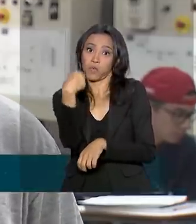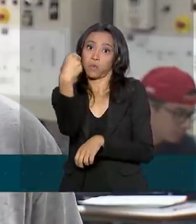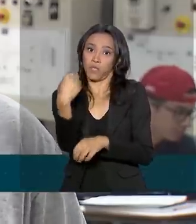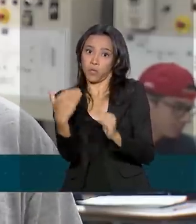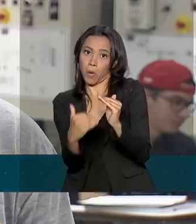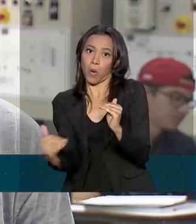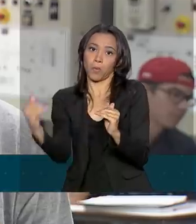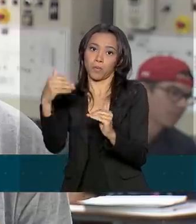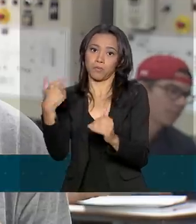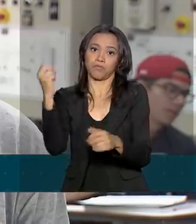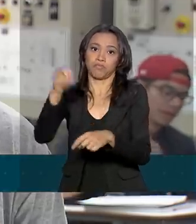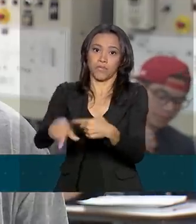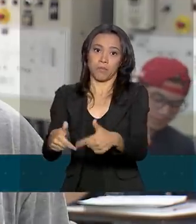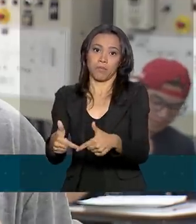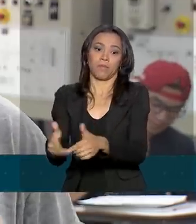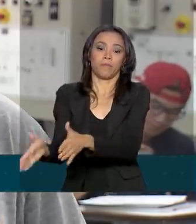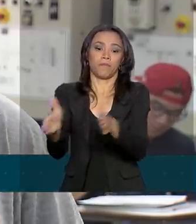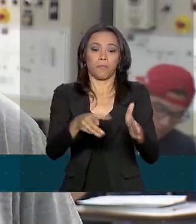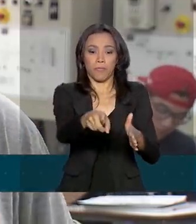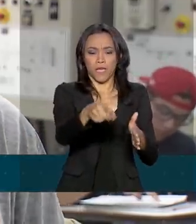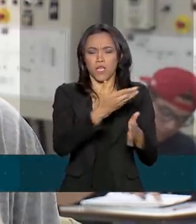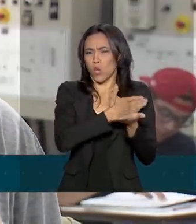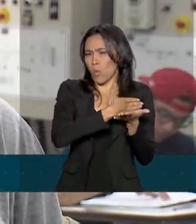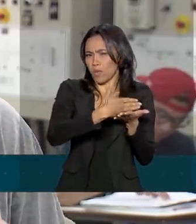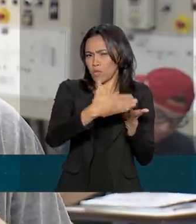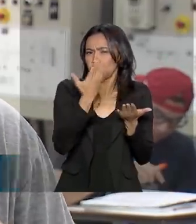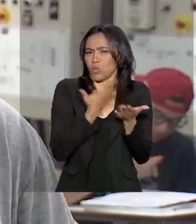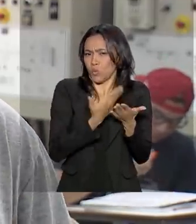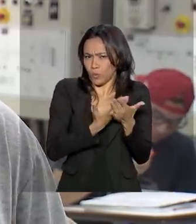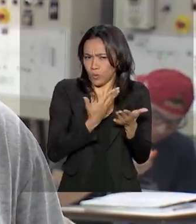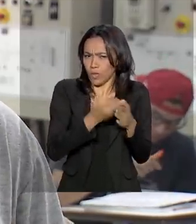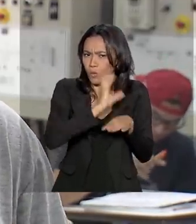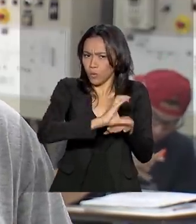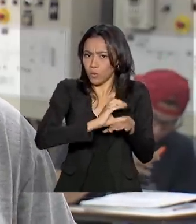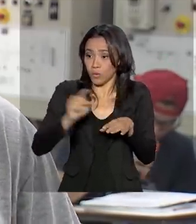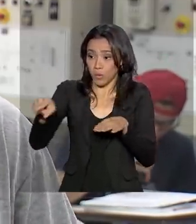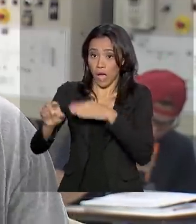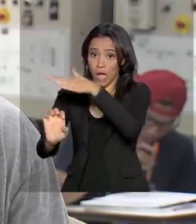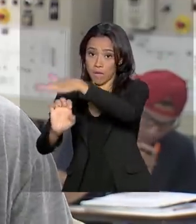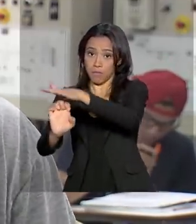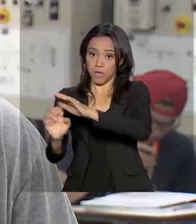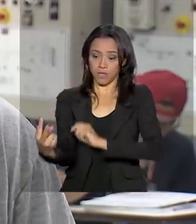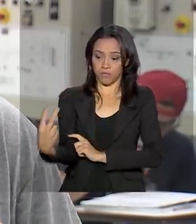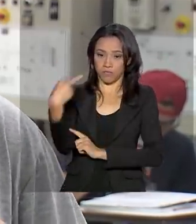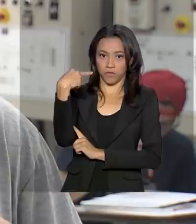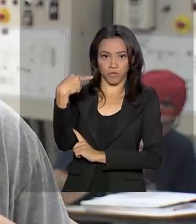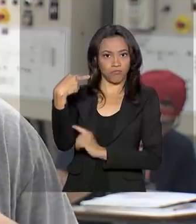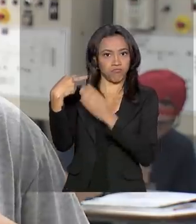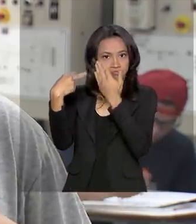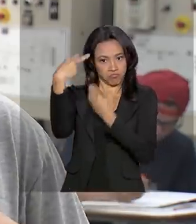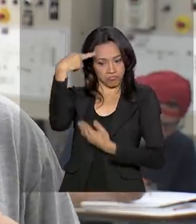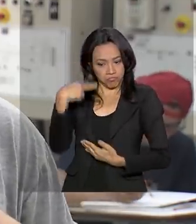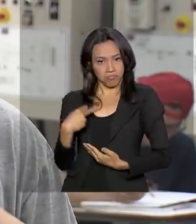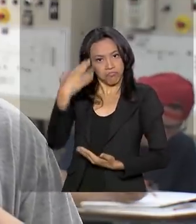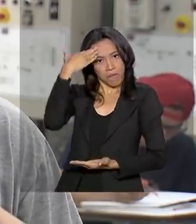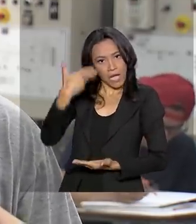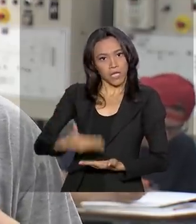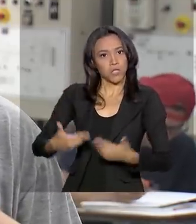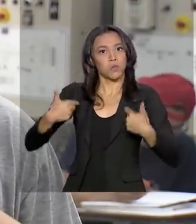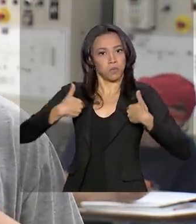comecei a fazer o curso, eu acredito que isso fez com que a empresa acreditasse mais no meu potencial